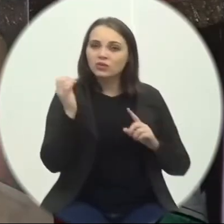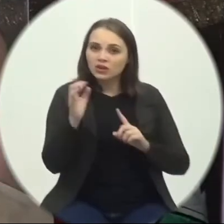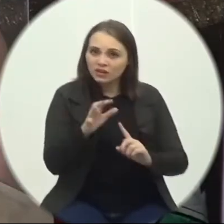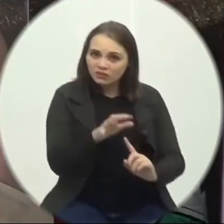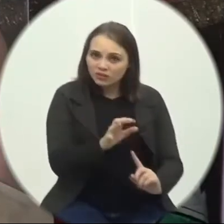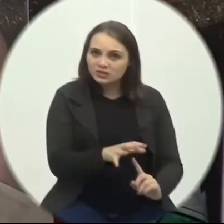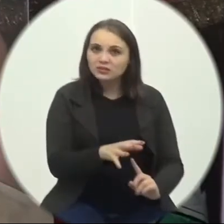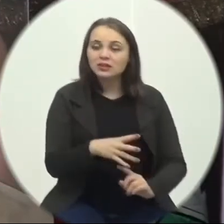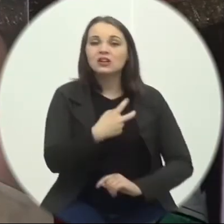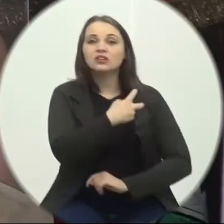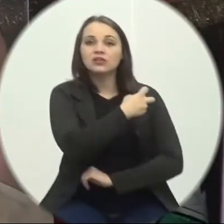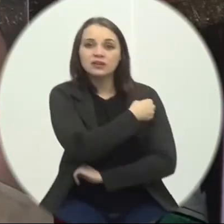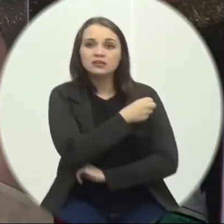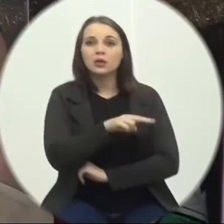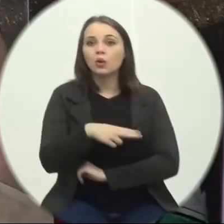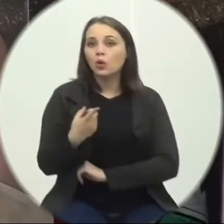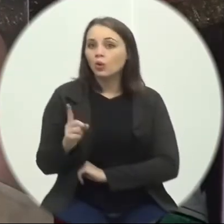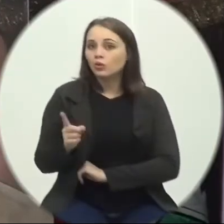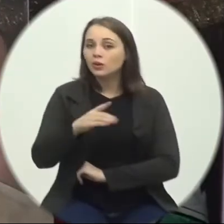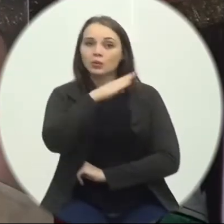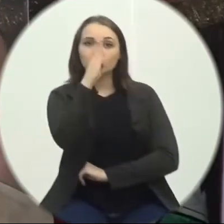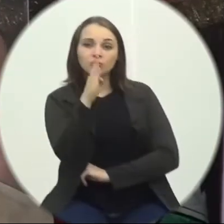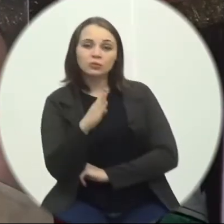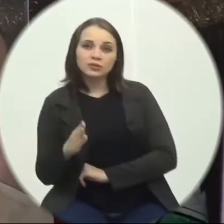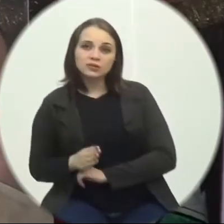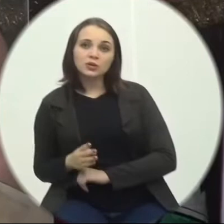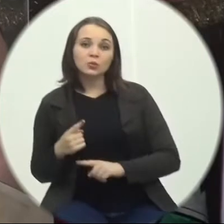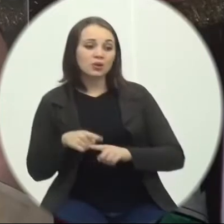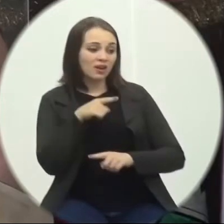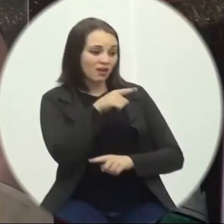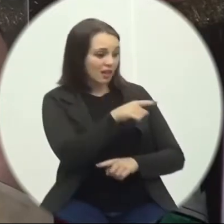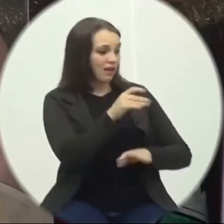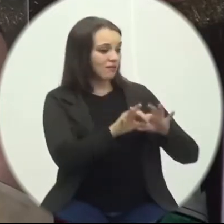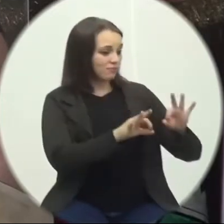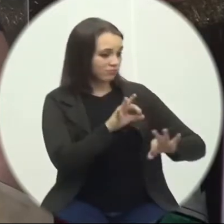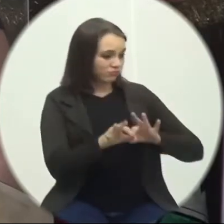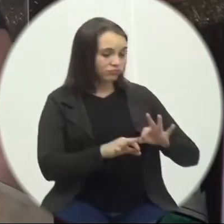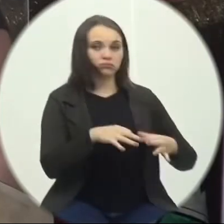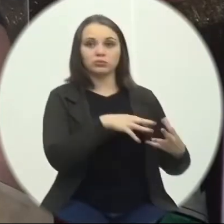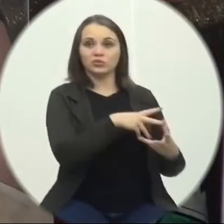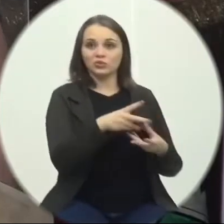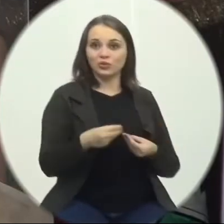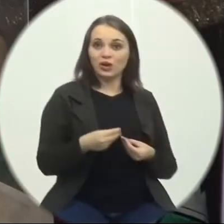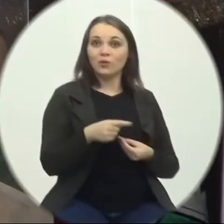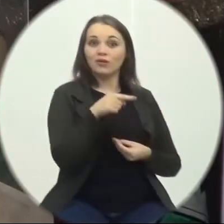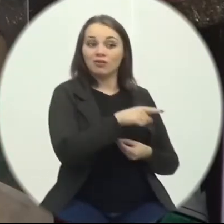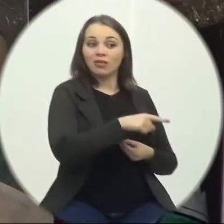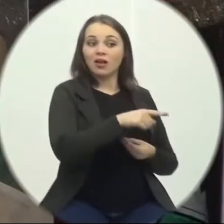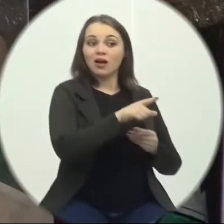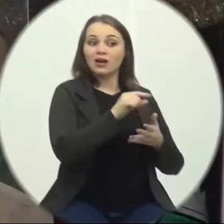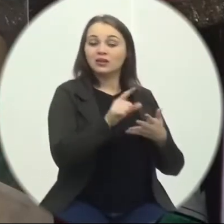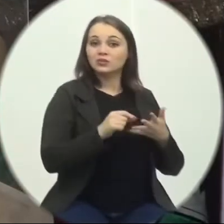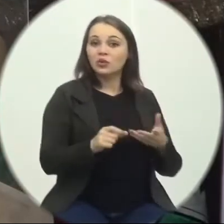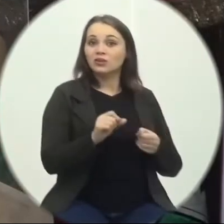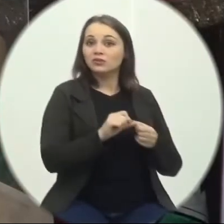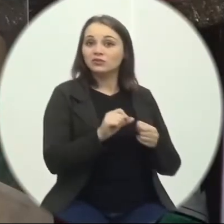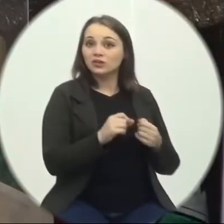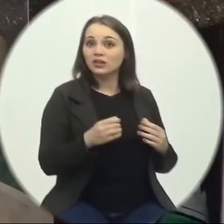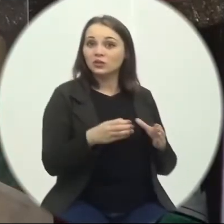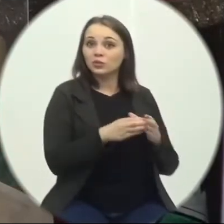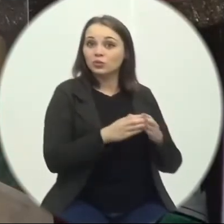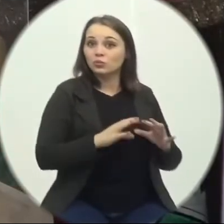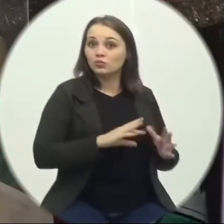Ou não Para o Brasil Porque é lá Que essas decisões São tomadas Em coletivo Porque é lá Que essas decisões São tomadas